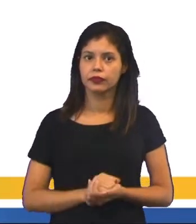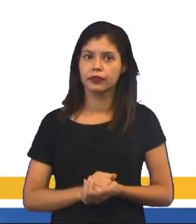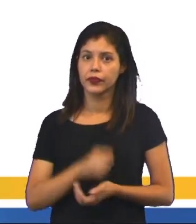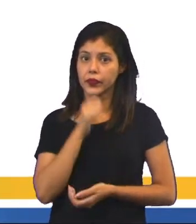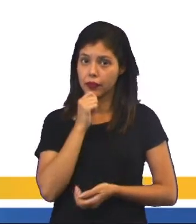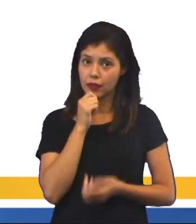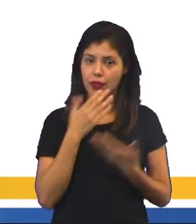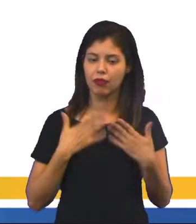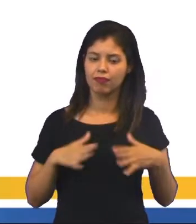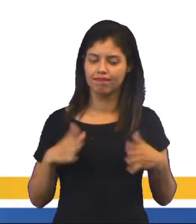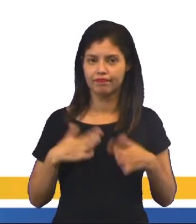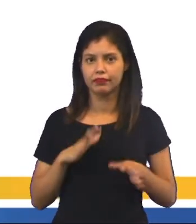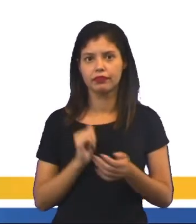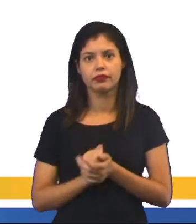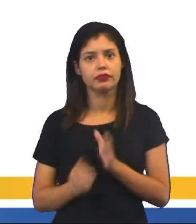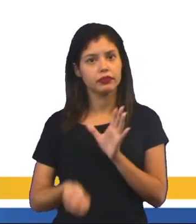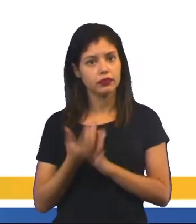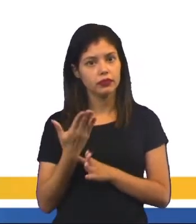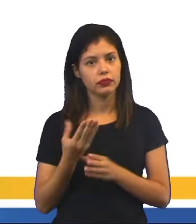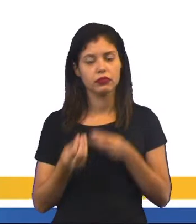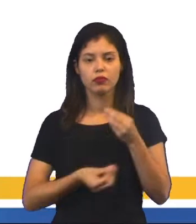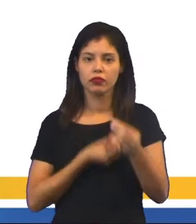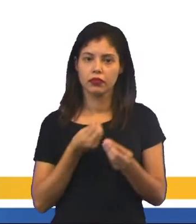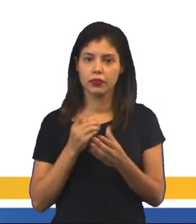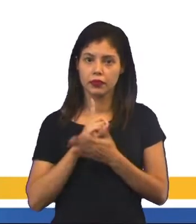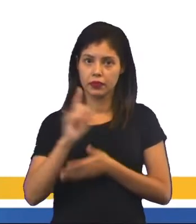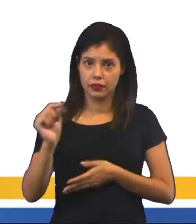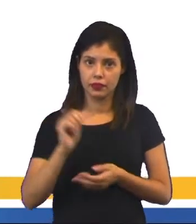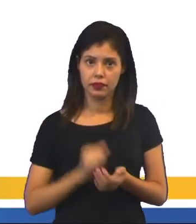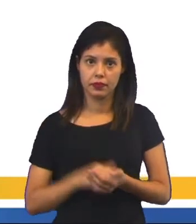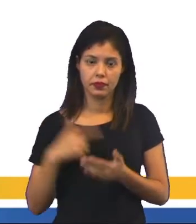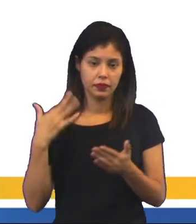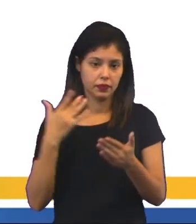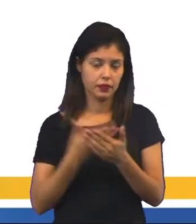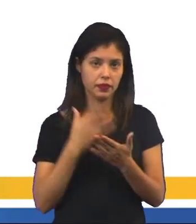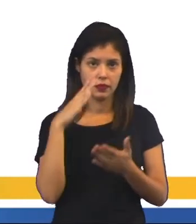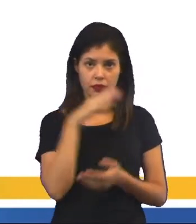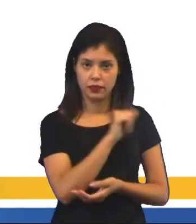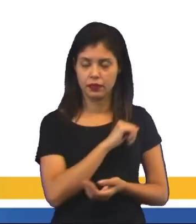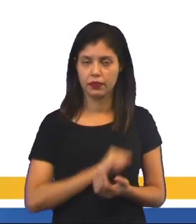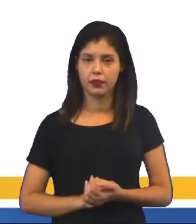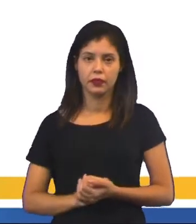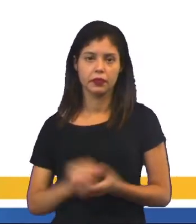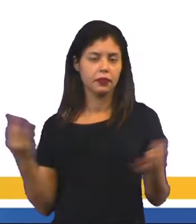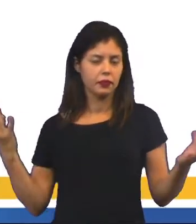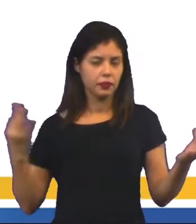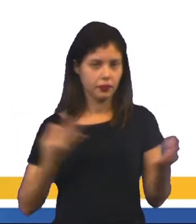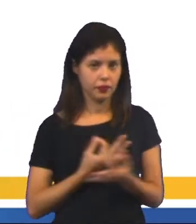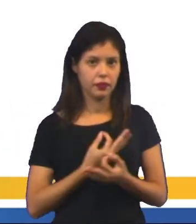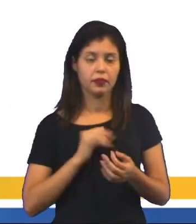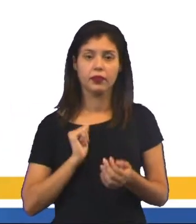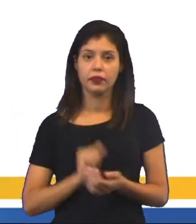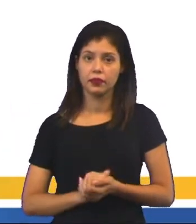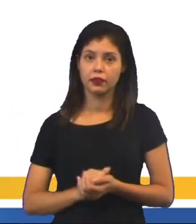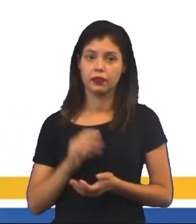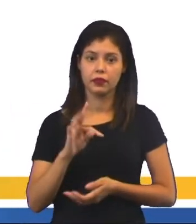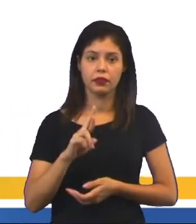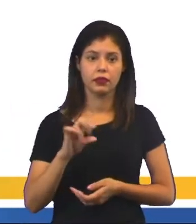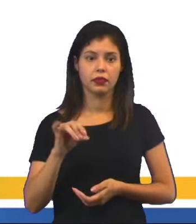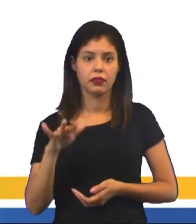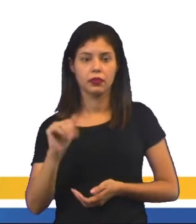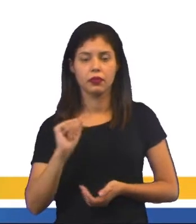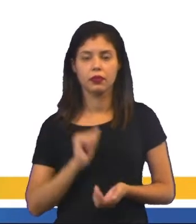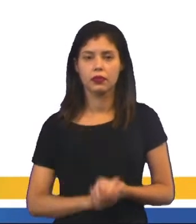ainda está devagar. Vamos criar um jeito disso aí e avançar mais um pouco? Então, o aperfeiçoamento dessa técnica,